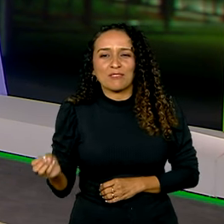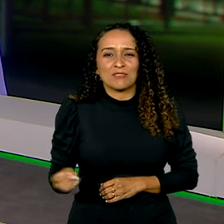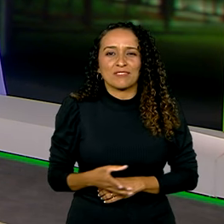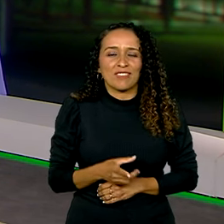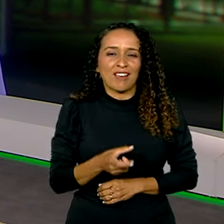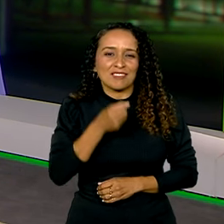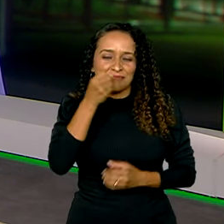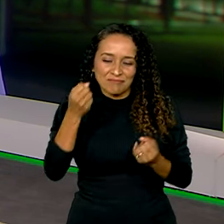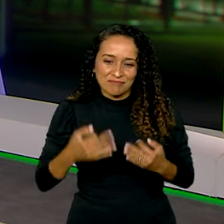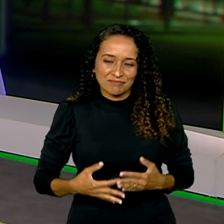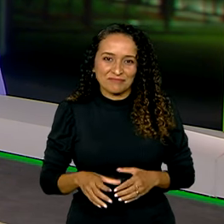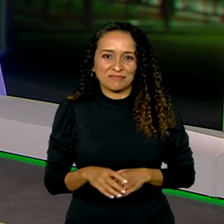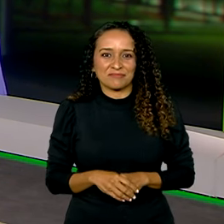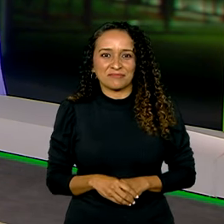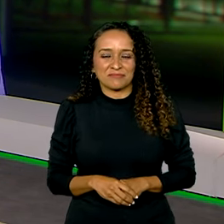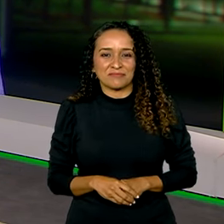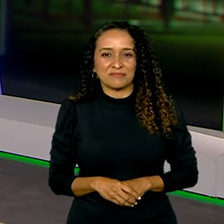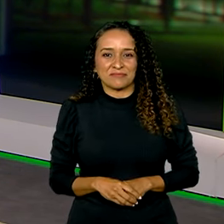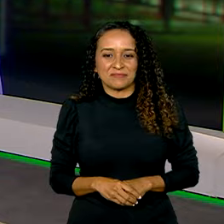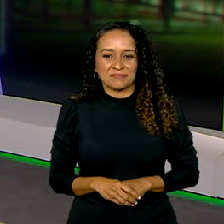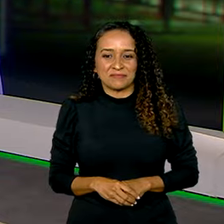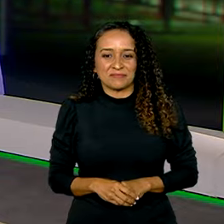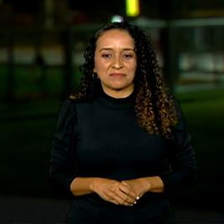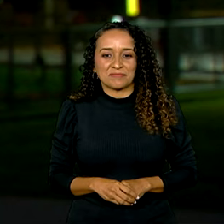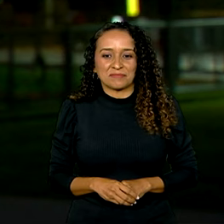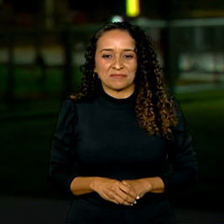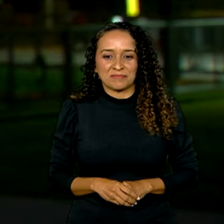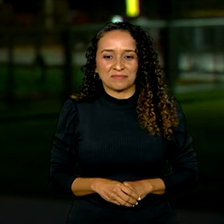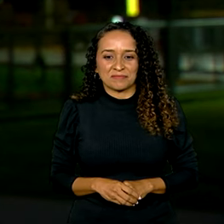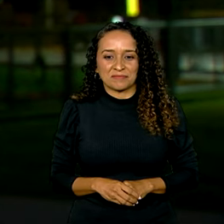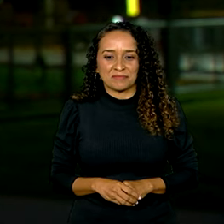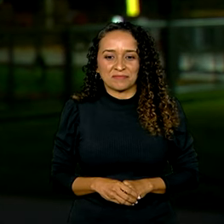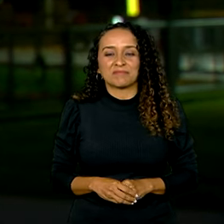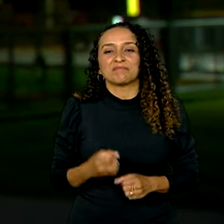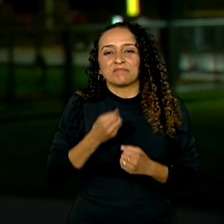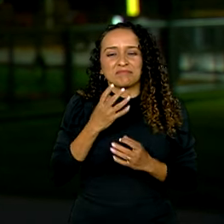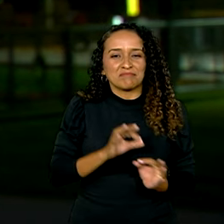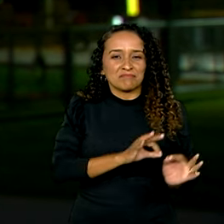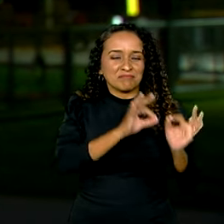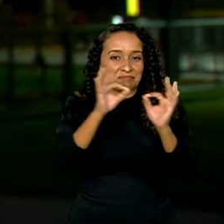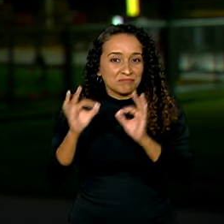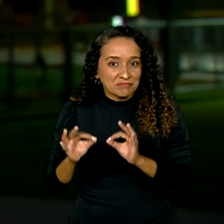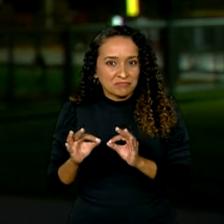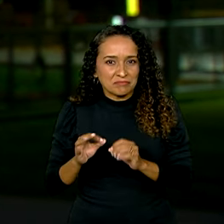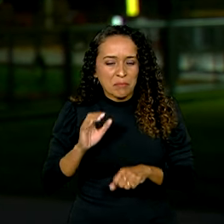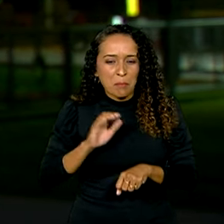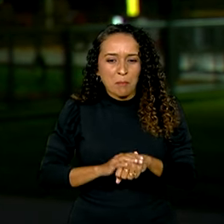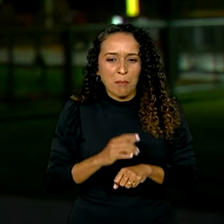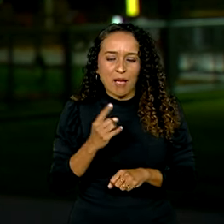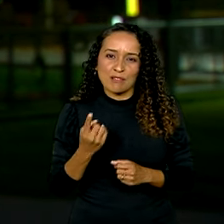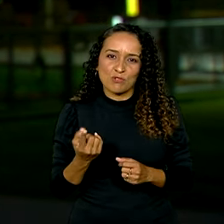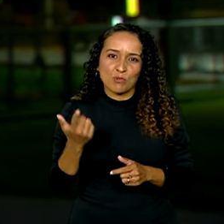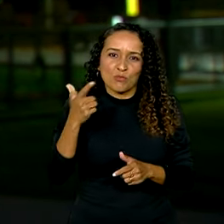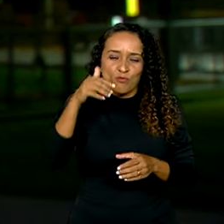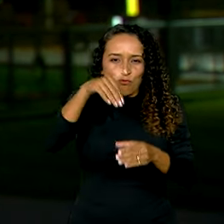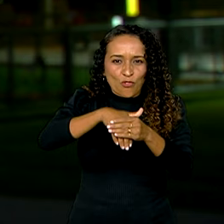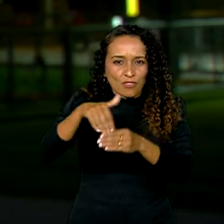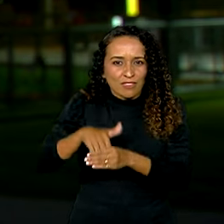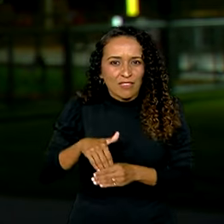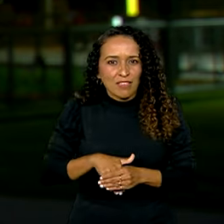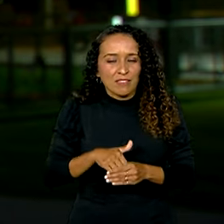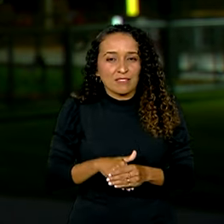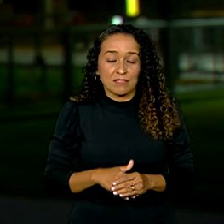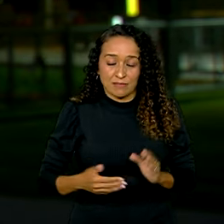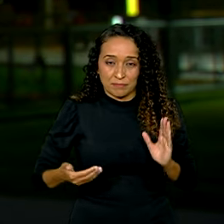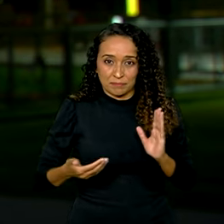você conta aí? Boa noite Roberto, boa noite a todos que nos assistem. Olha, em mais uma rodada de votação, a